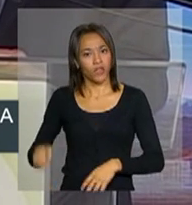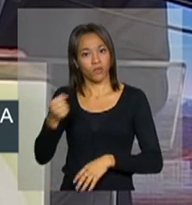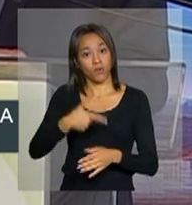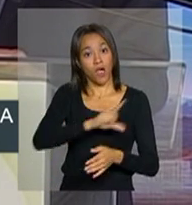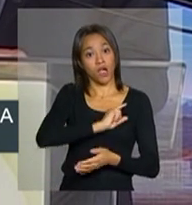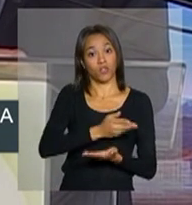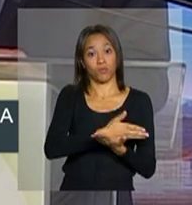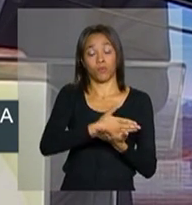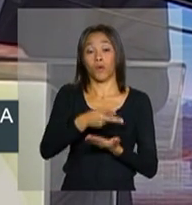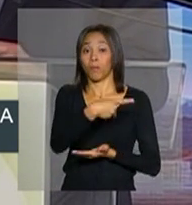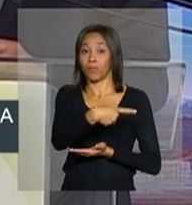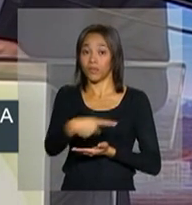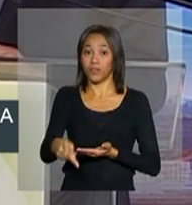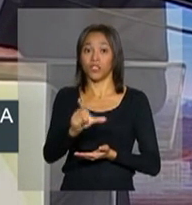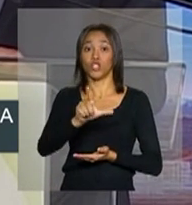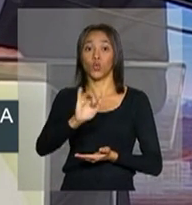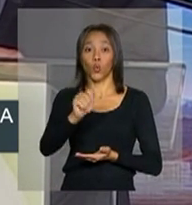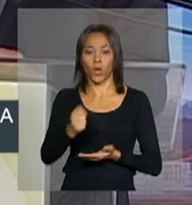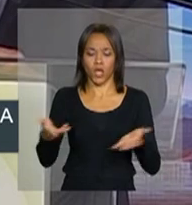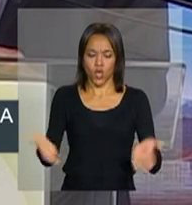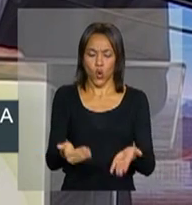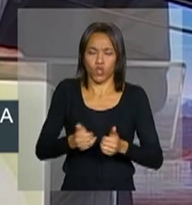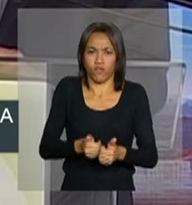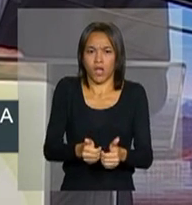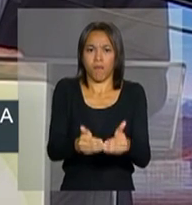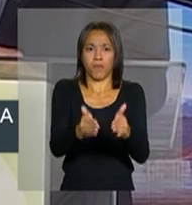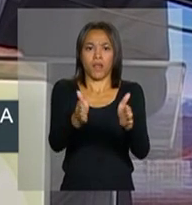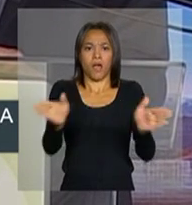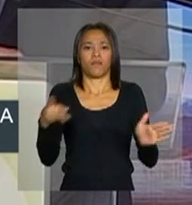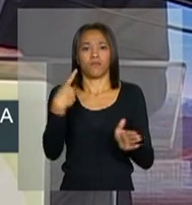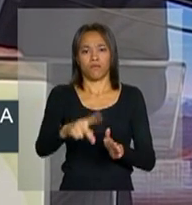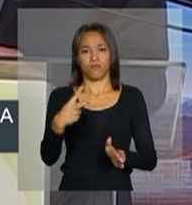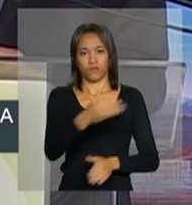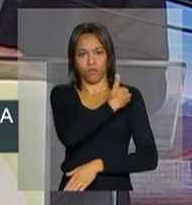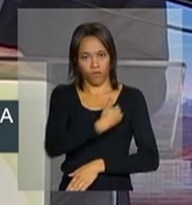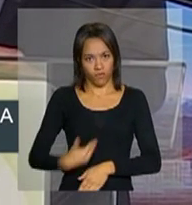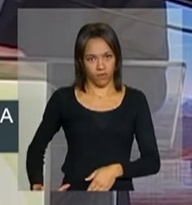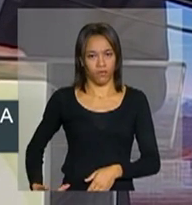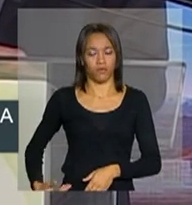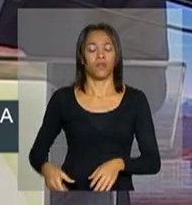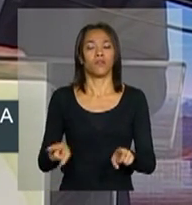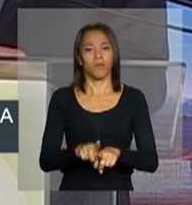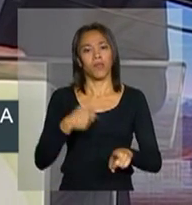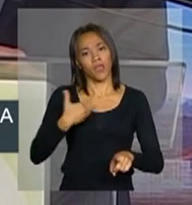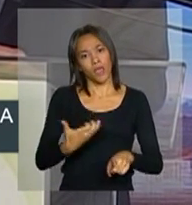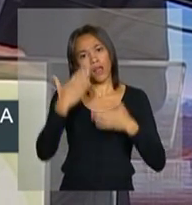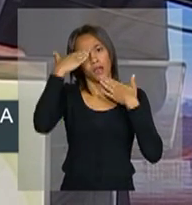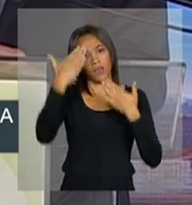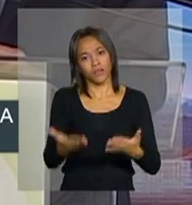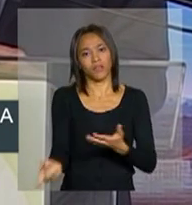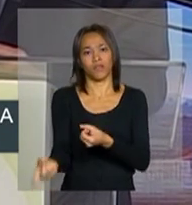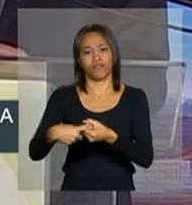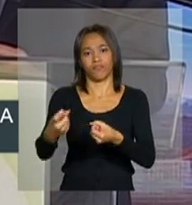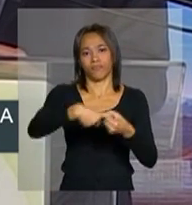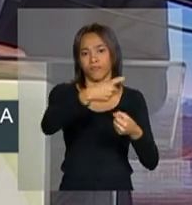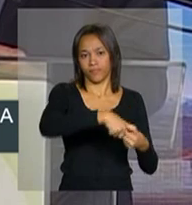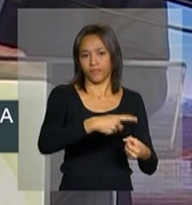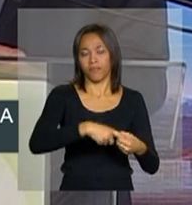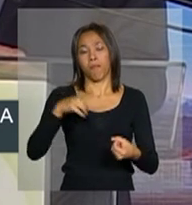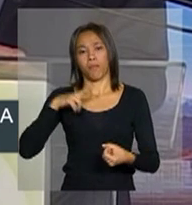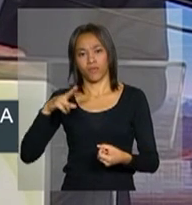Lula e ampliado agora no exercício de seu mandato quero agradecer aos parceiros privados